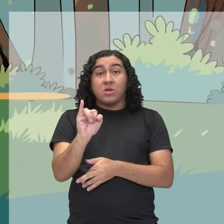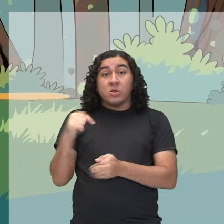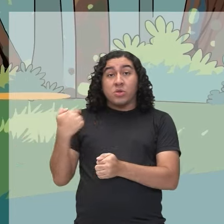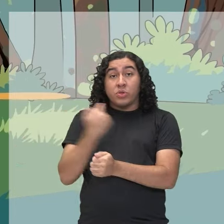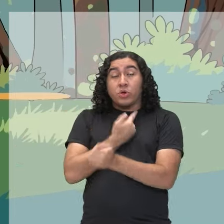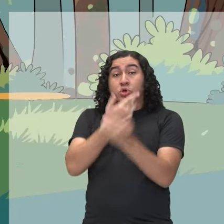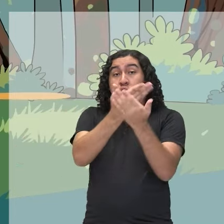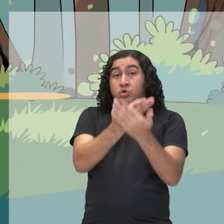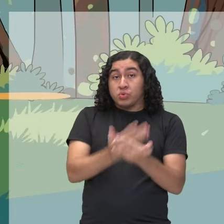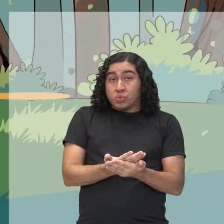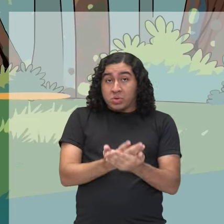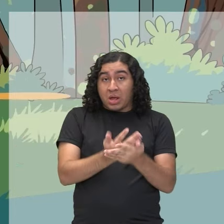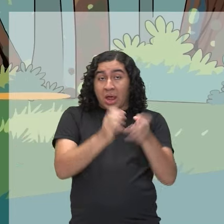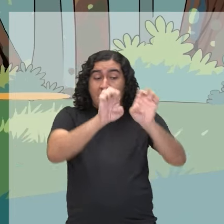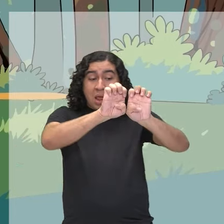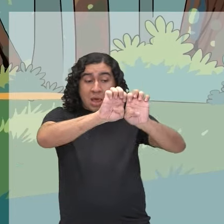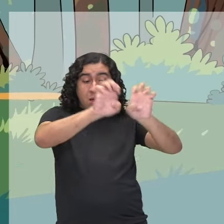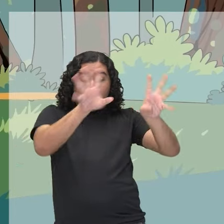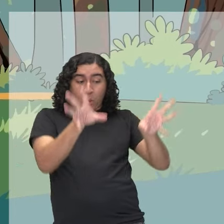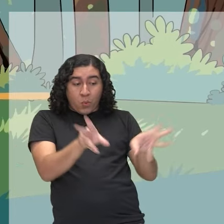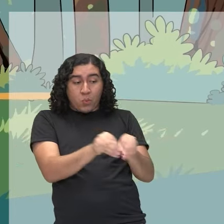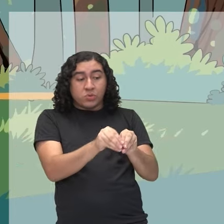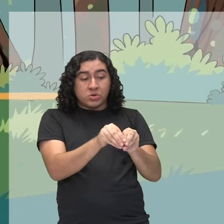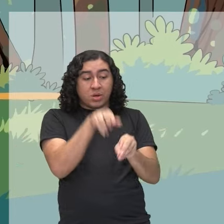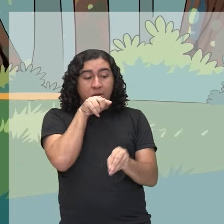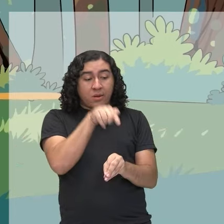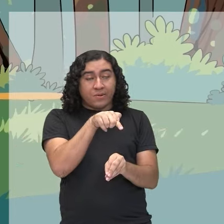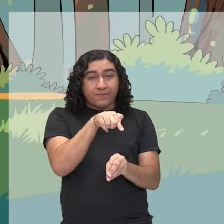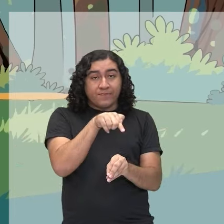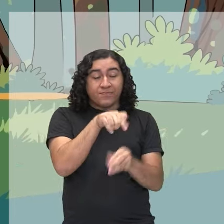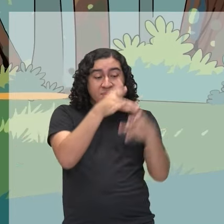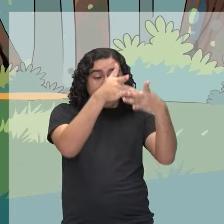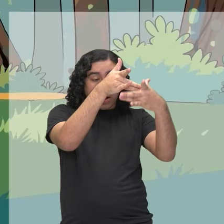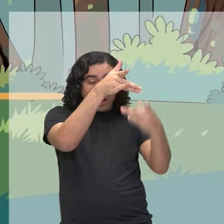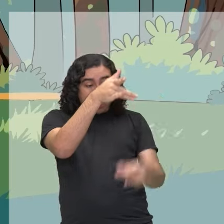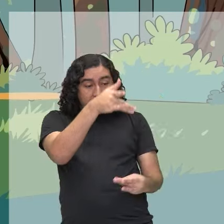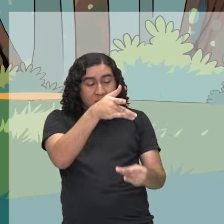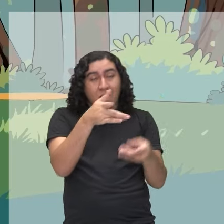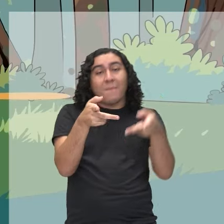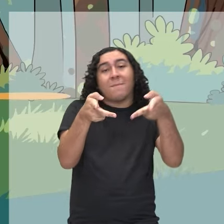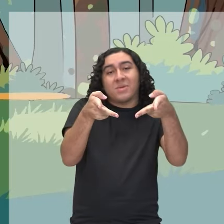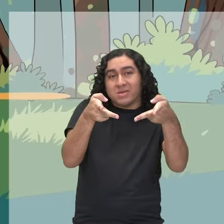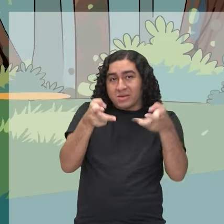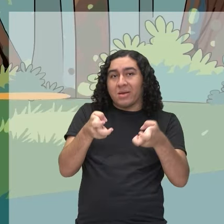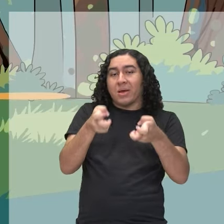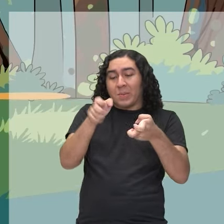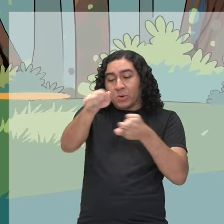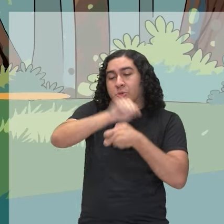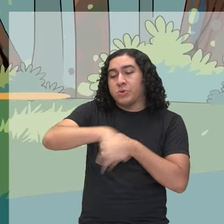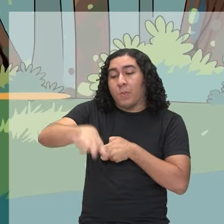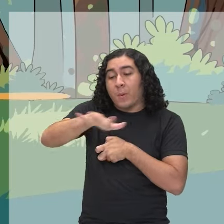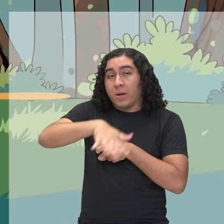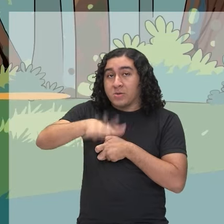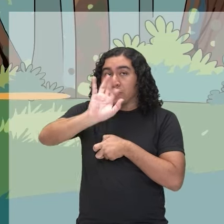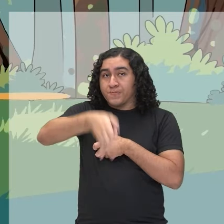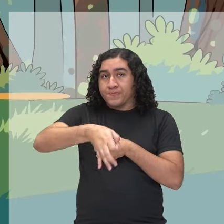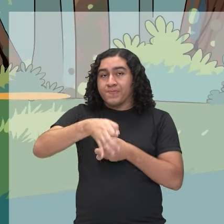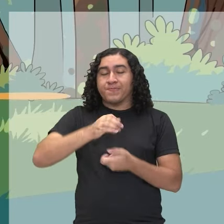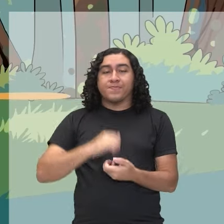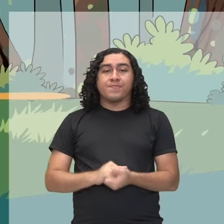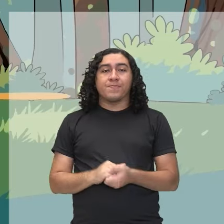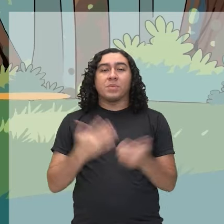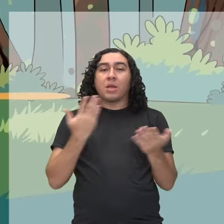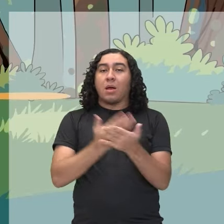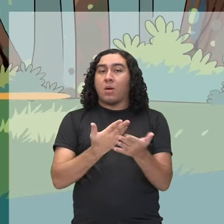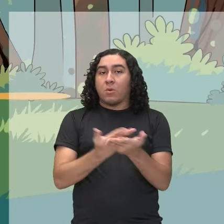biologia, né? A gente observa esses ecossistemas com mais detalhes, né? Então nessa aula a gente